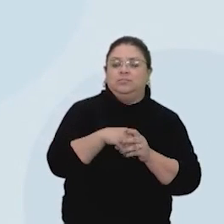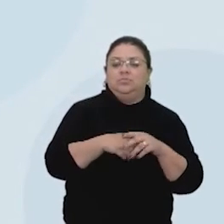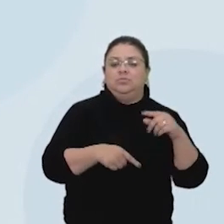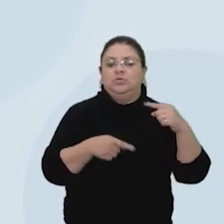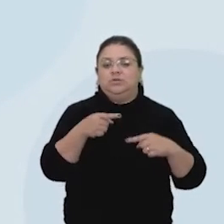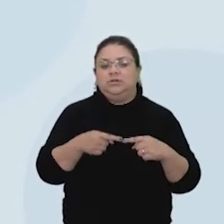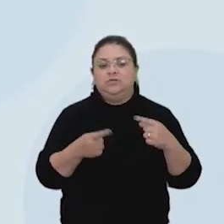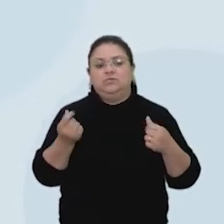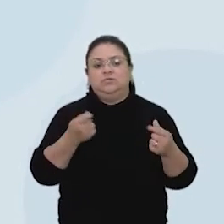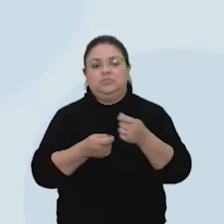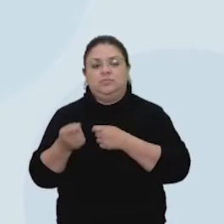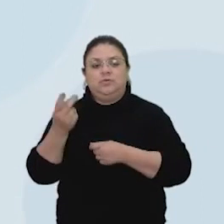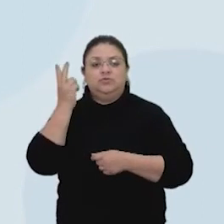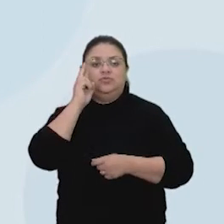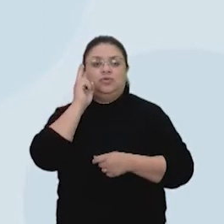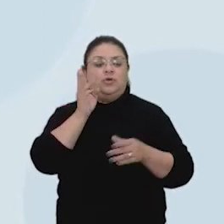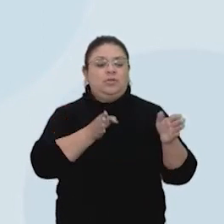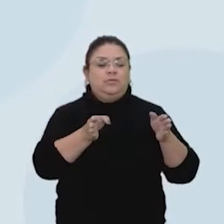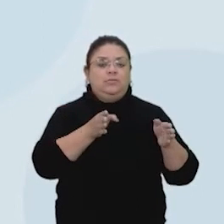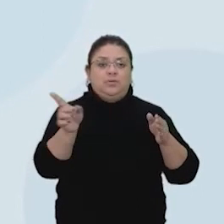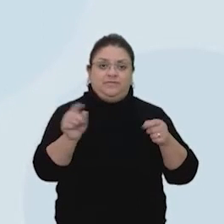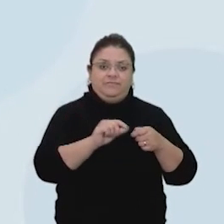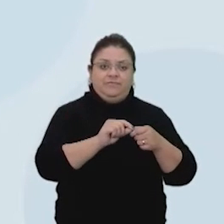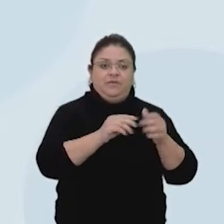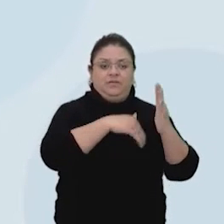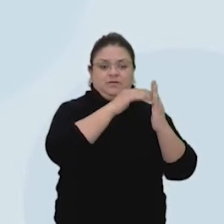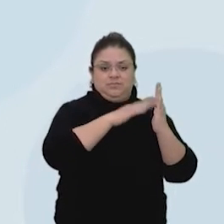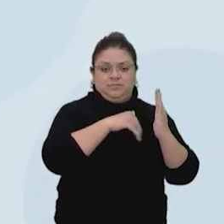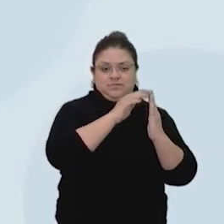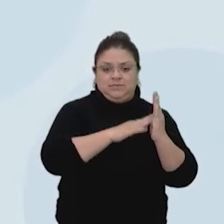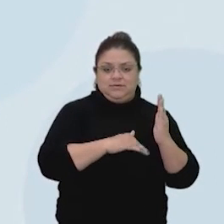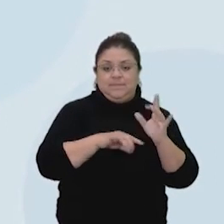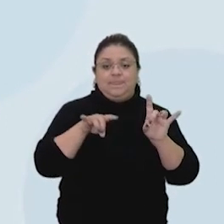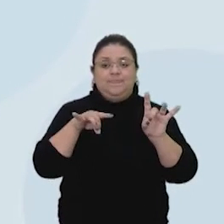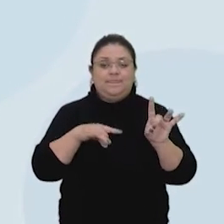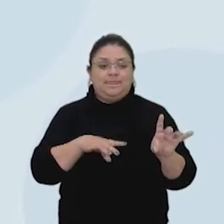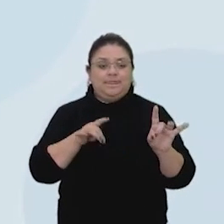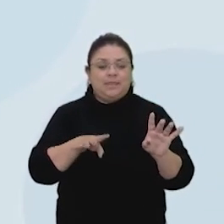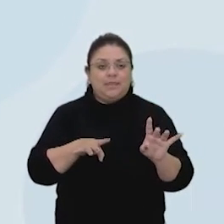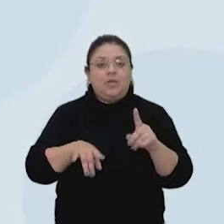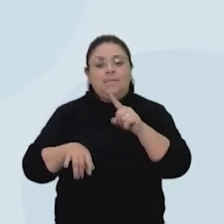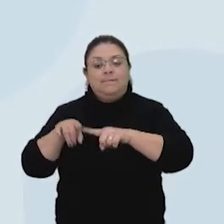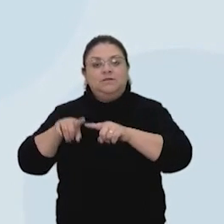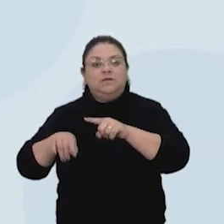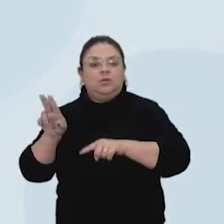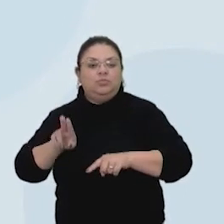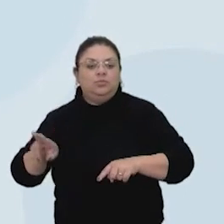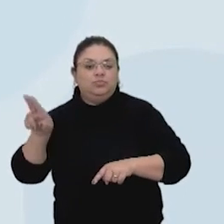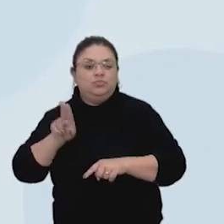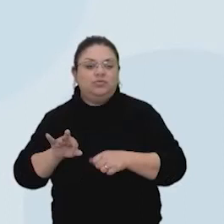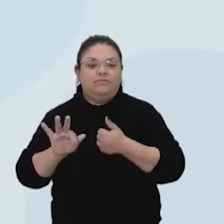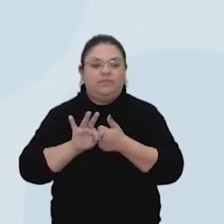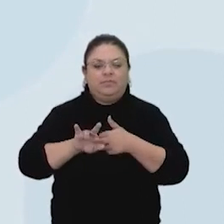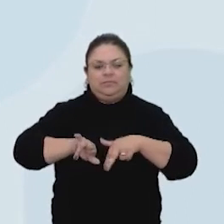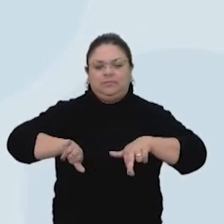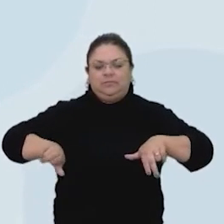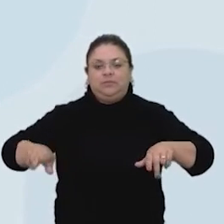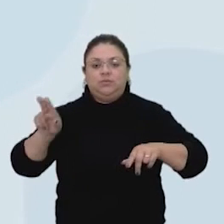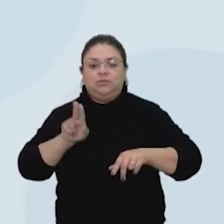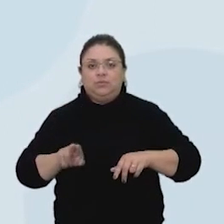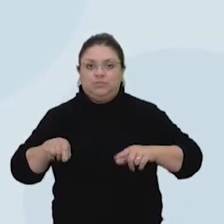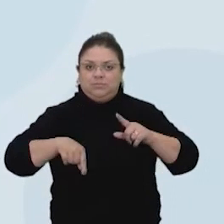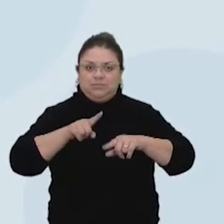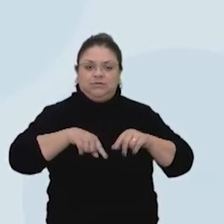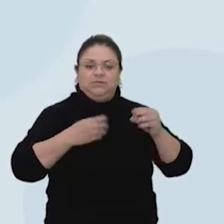econômico e histórico em que a obra foi produzida. Reconhecer as técnicas, materiais, ferramentas e procedimentos.